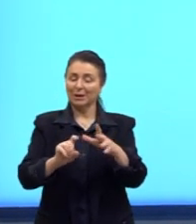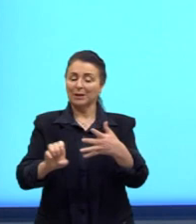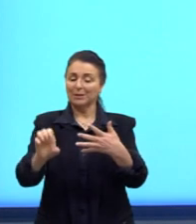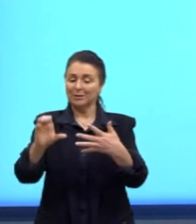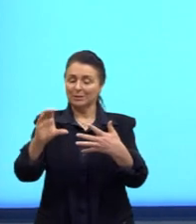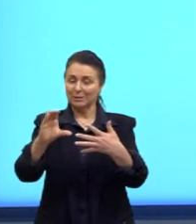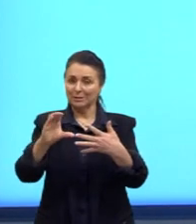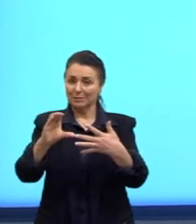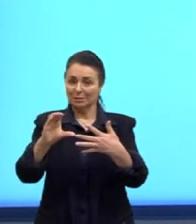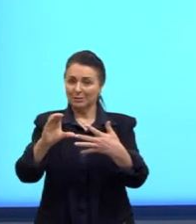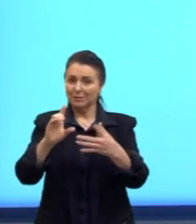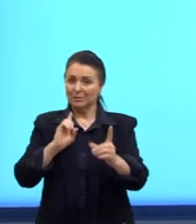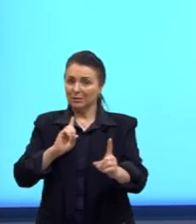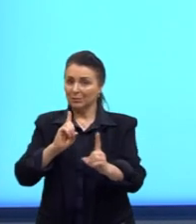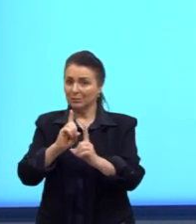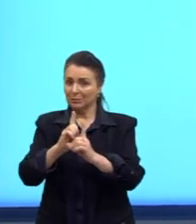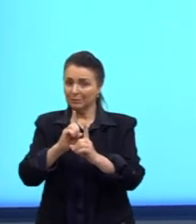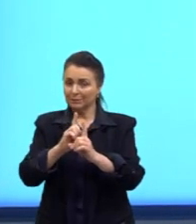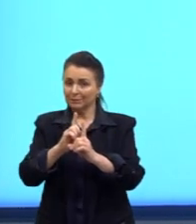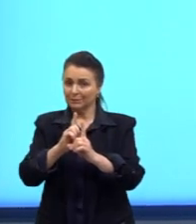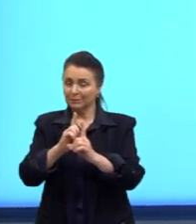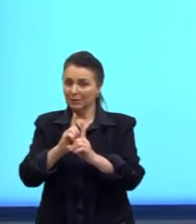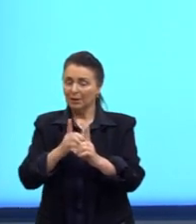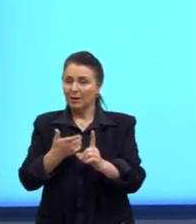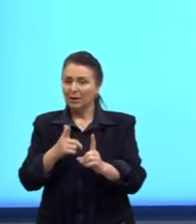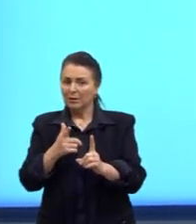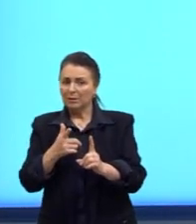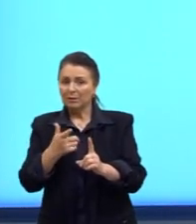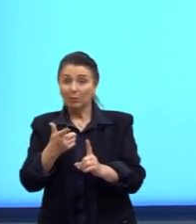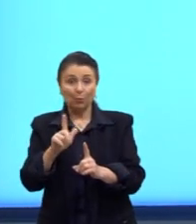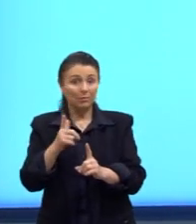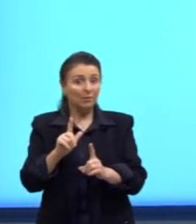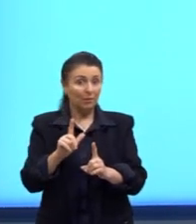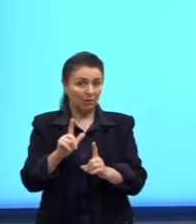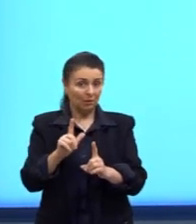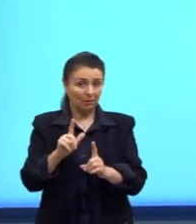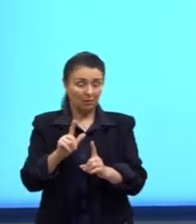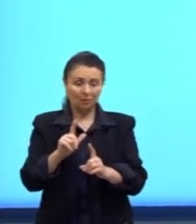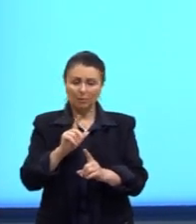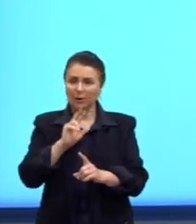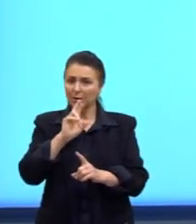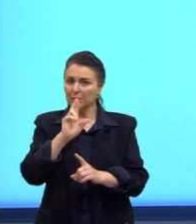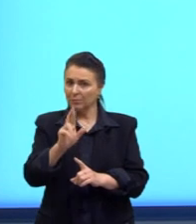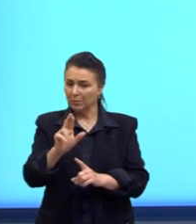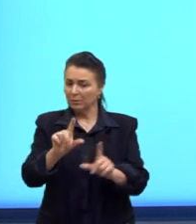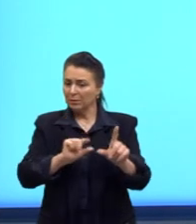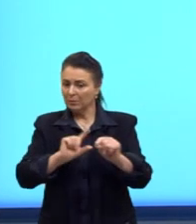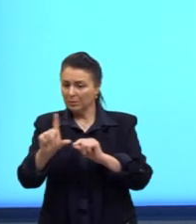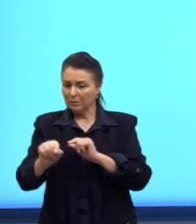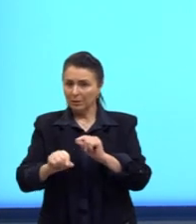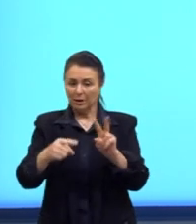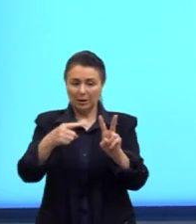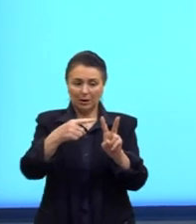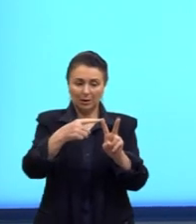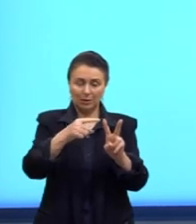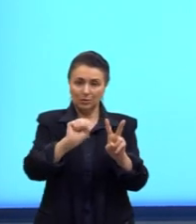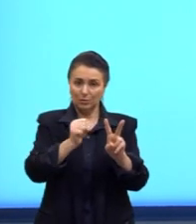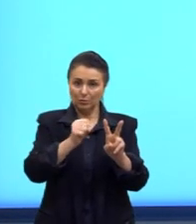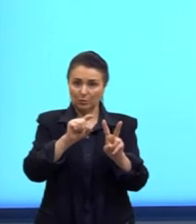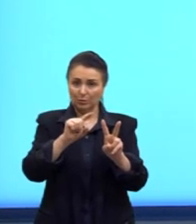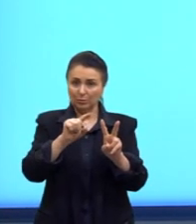chegássemos aqui e não tivesse uma alternativa exatamente, como ali a raiz de 8, nós poderíamos